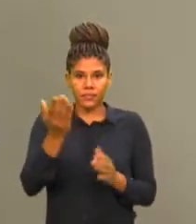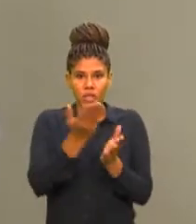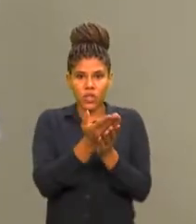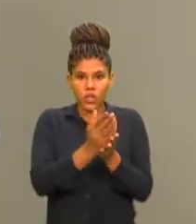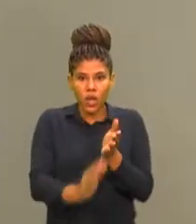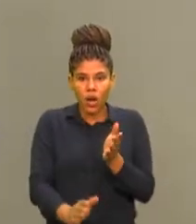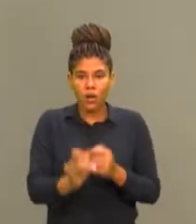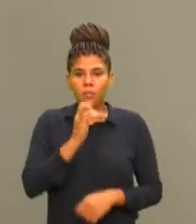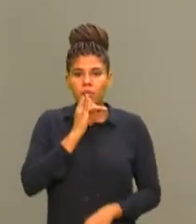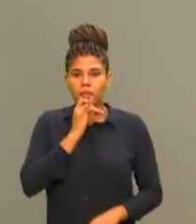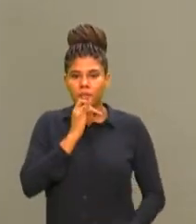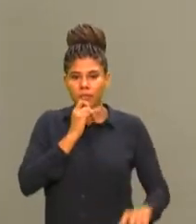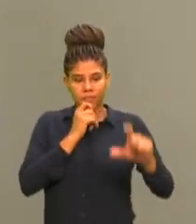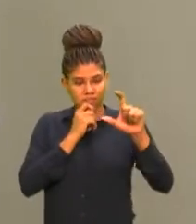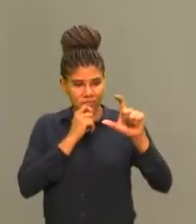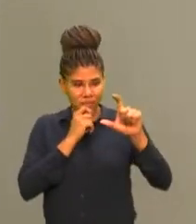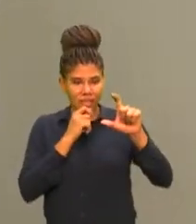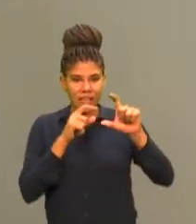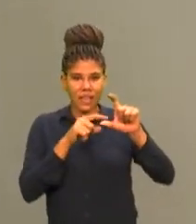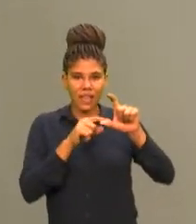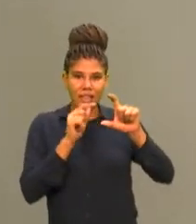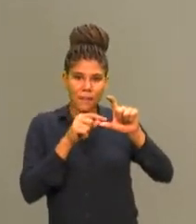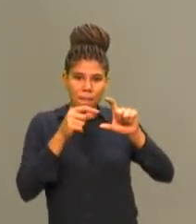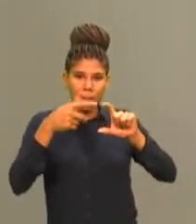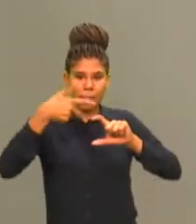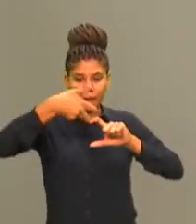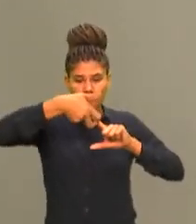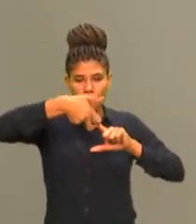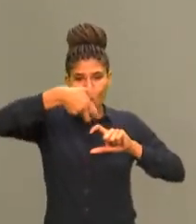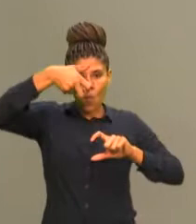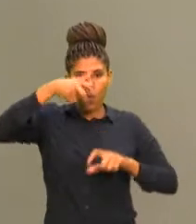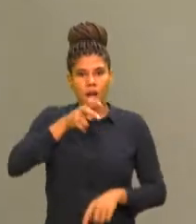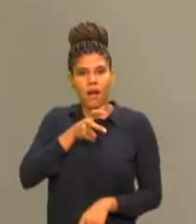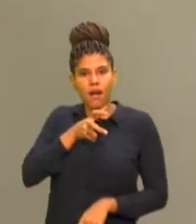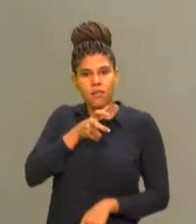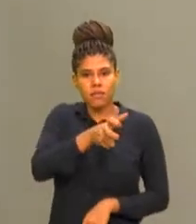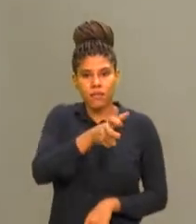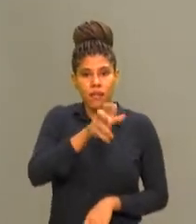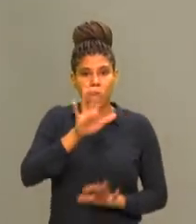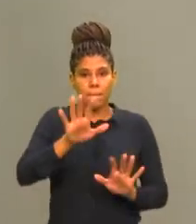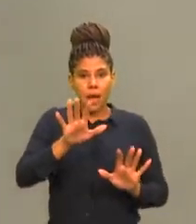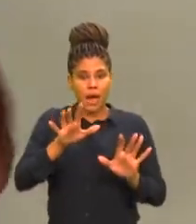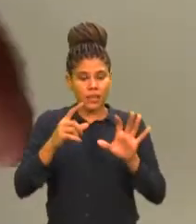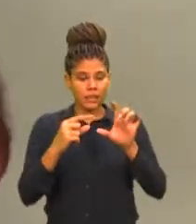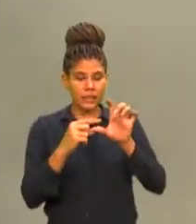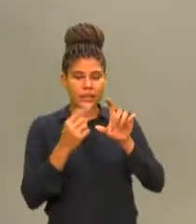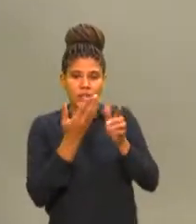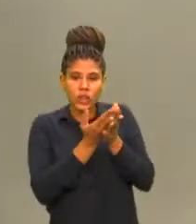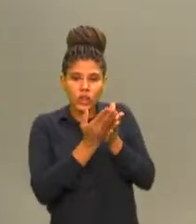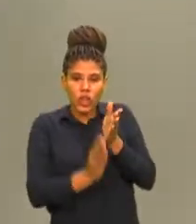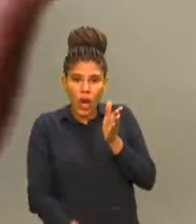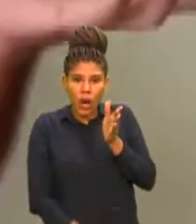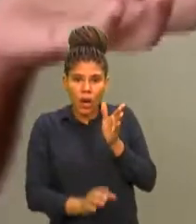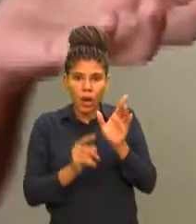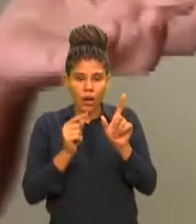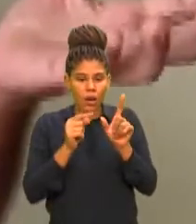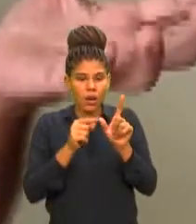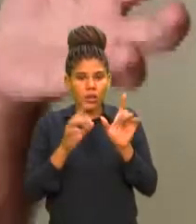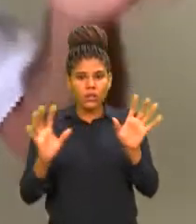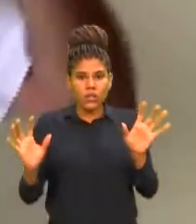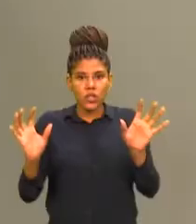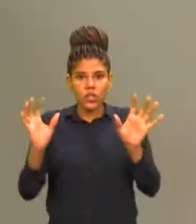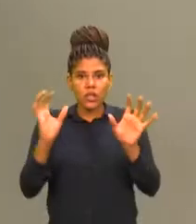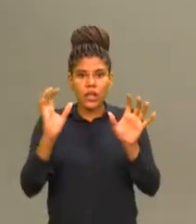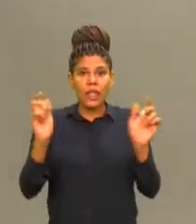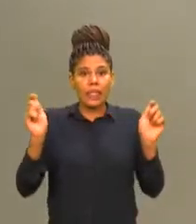aqueles frascos, vem uma quantidade X de vacina e sempre quando termina, sobra alguma coisa. Então, essa sobra se junta e se transforma em uma